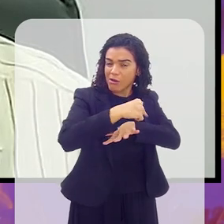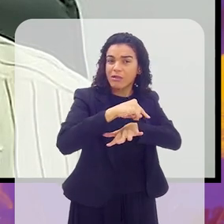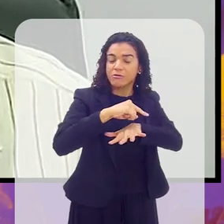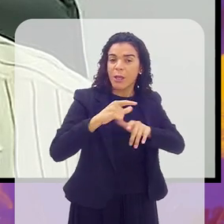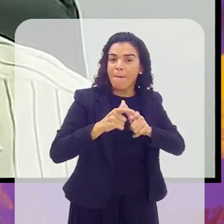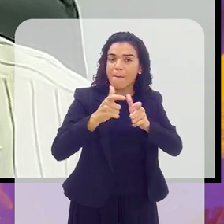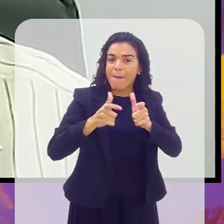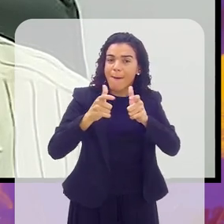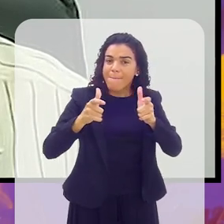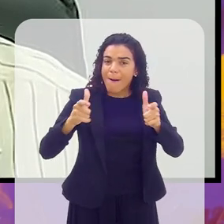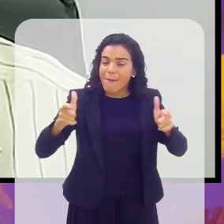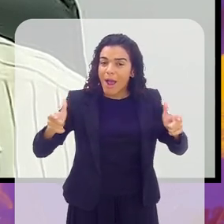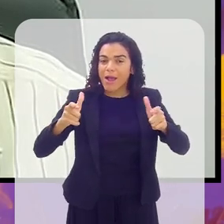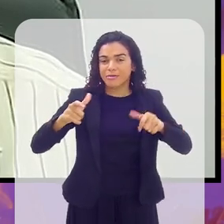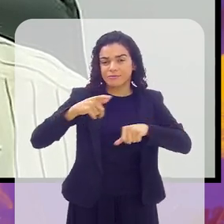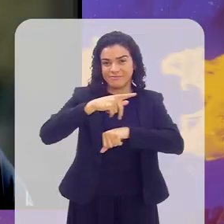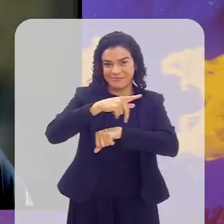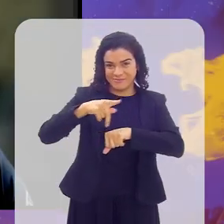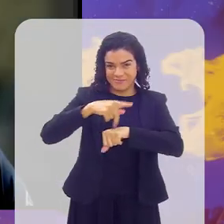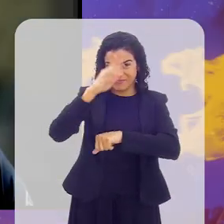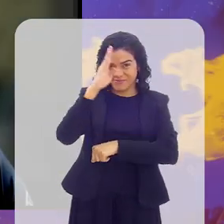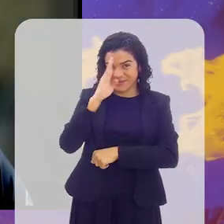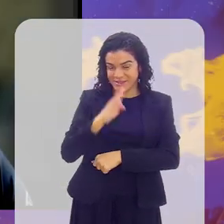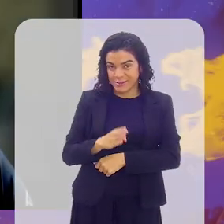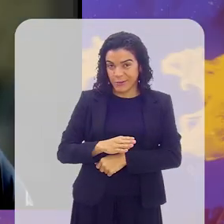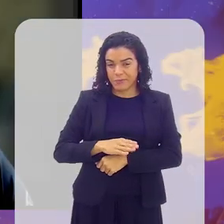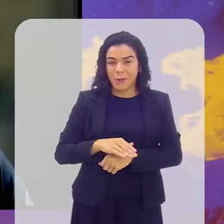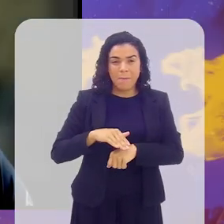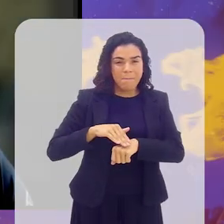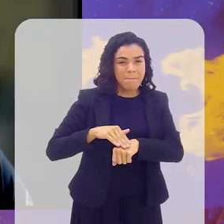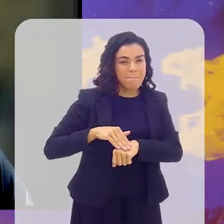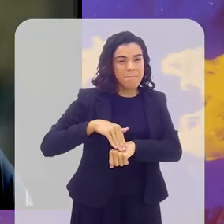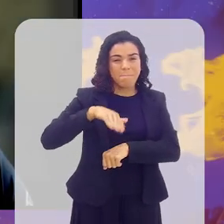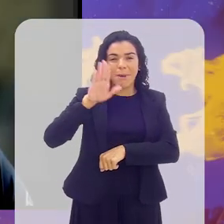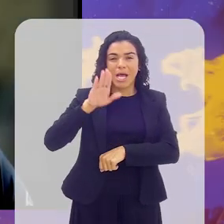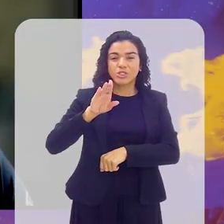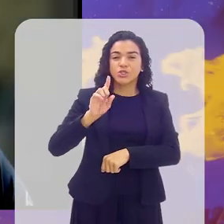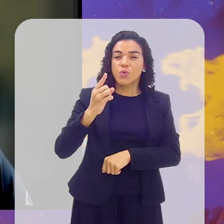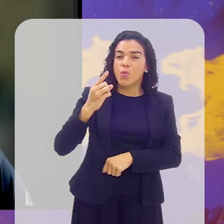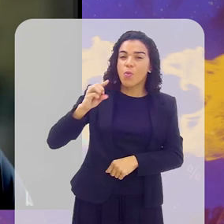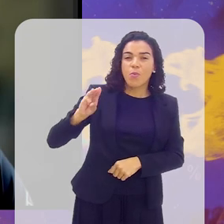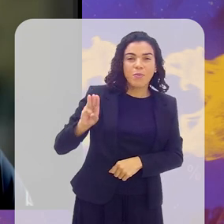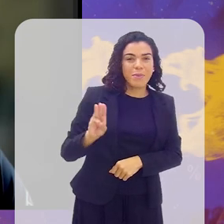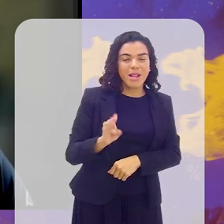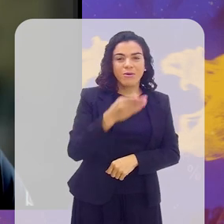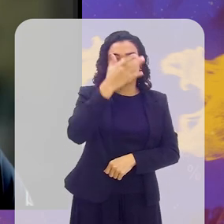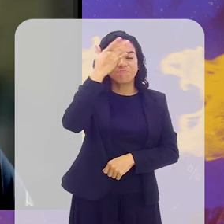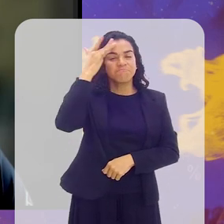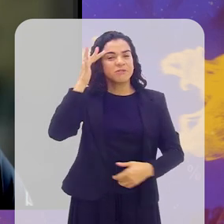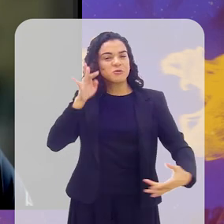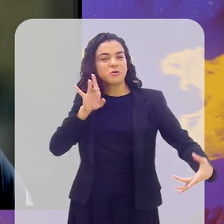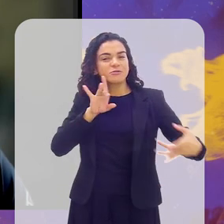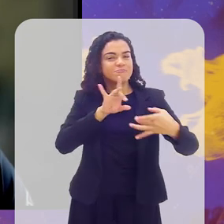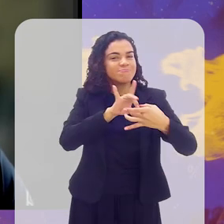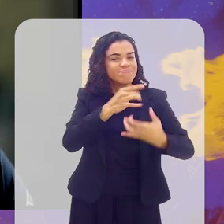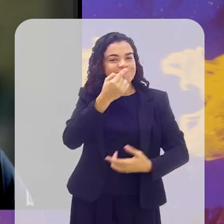crescem no nosso país. já são mais de um milhão de aficionados.